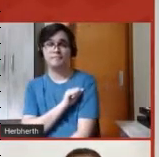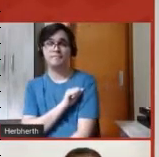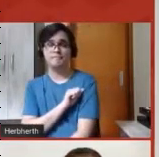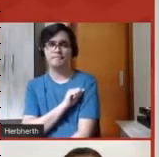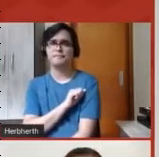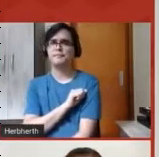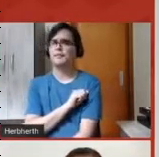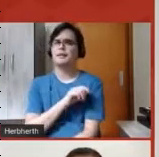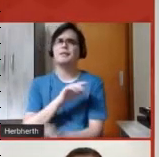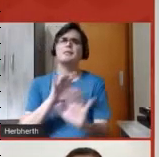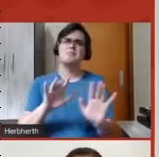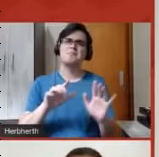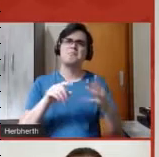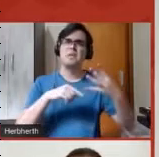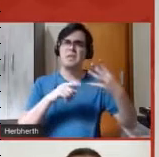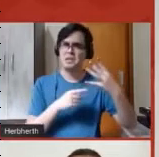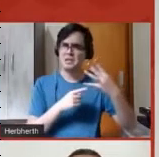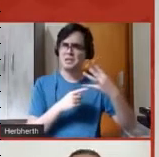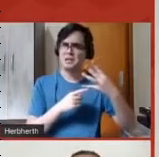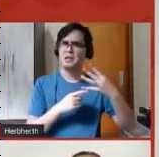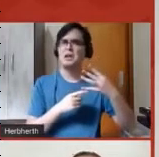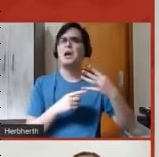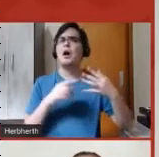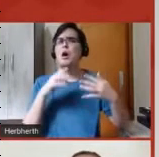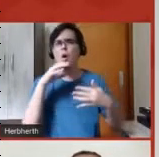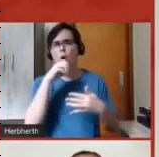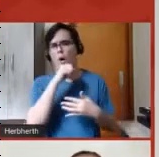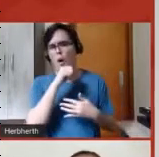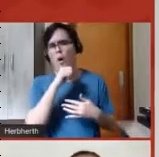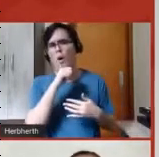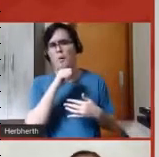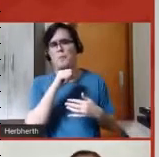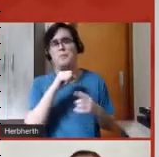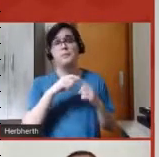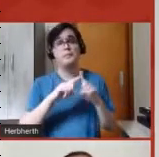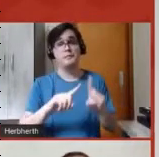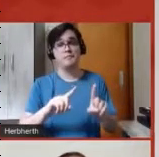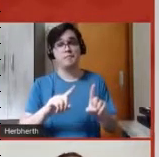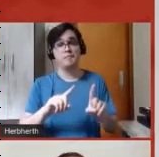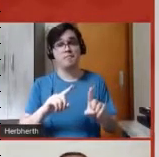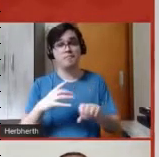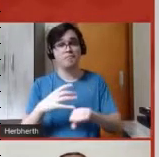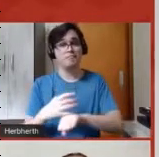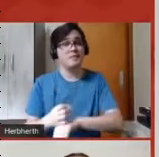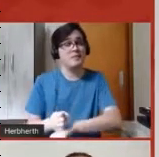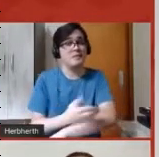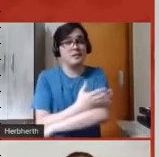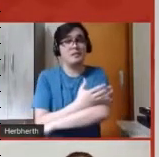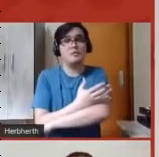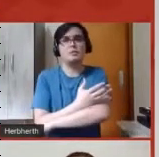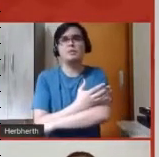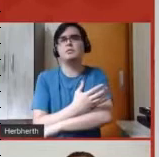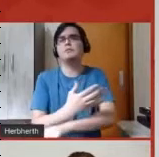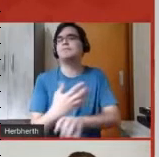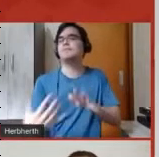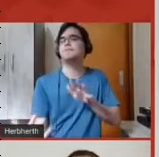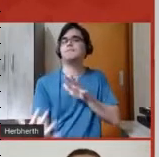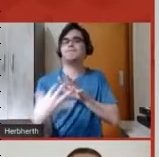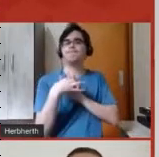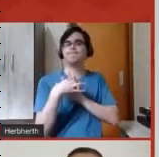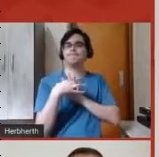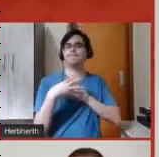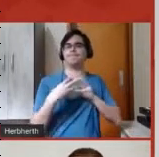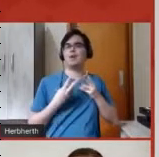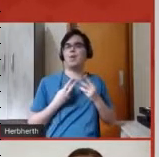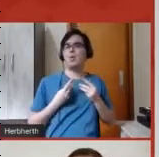mais óbvio que seja, né, as emoções impactam diretamente na qualidade do aprendizado, né, a